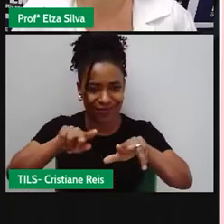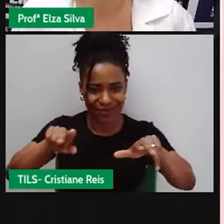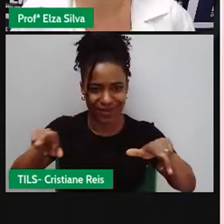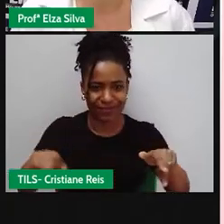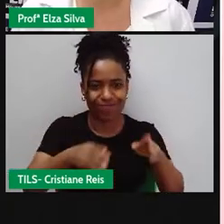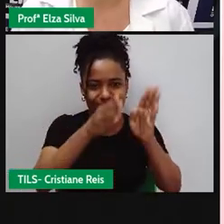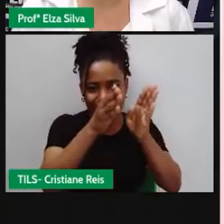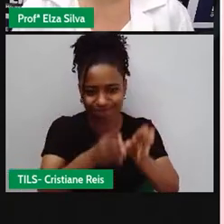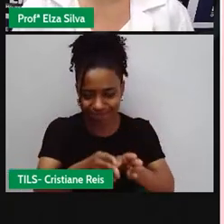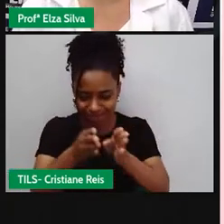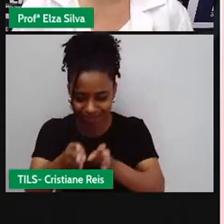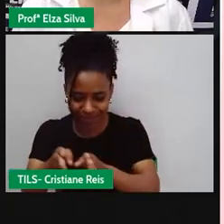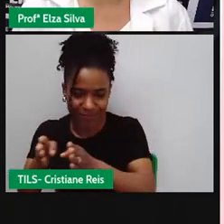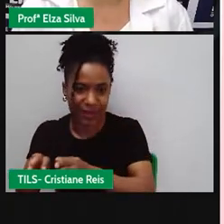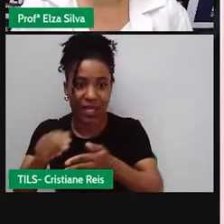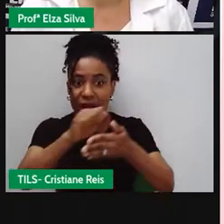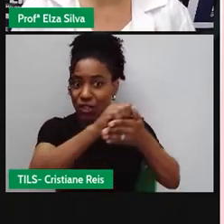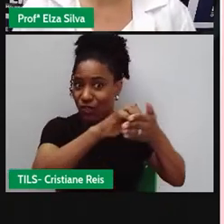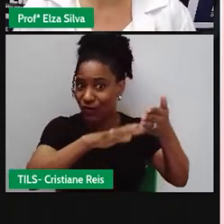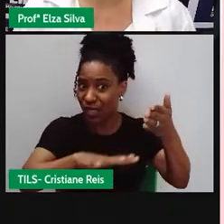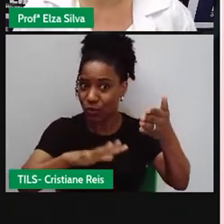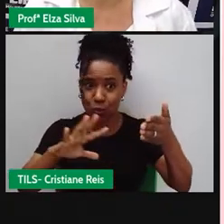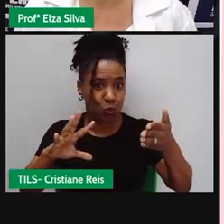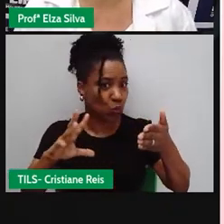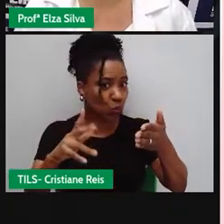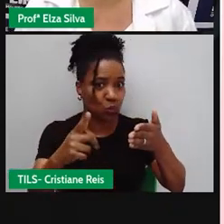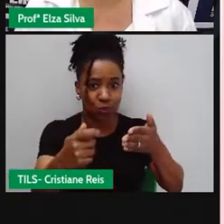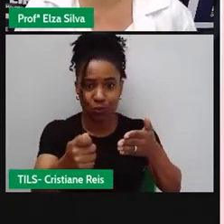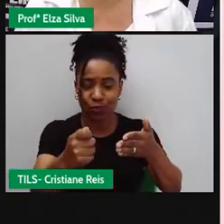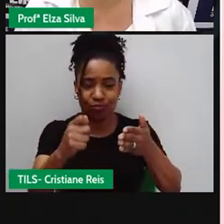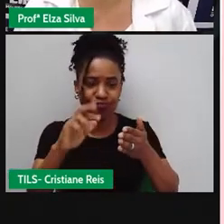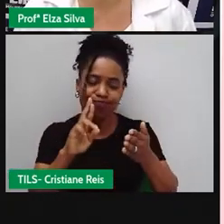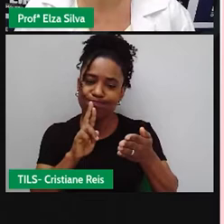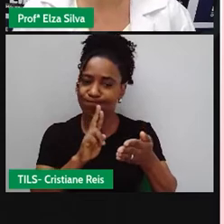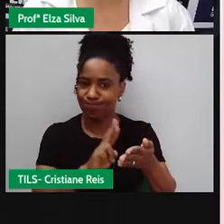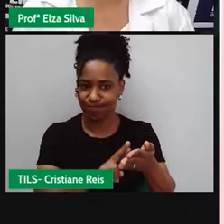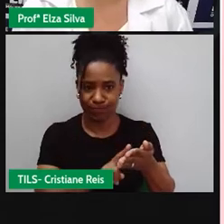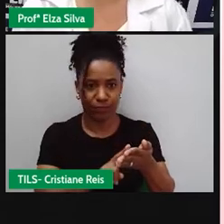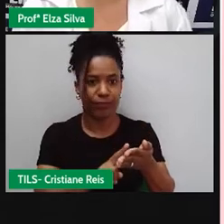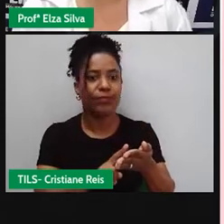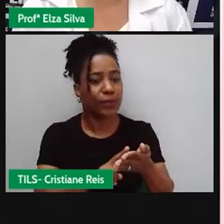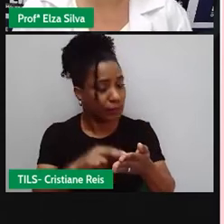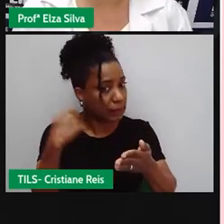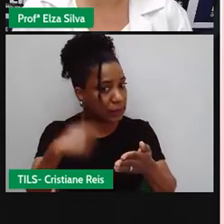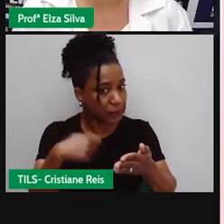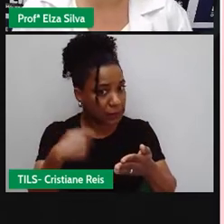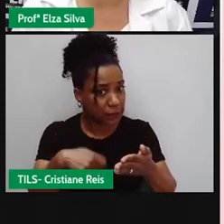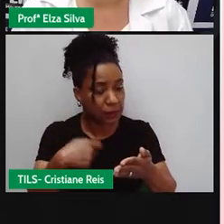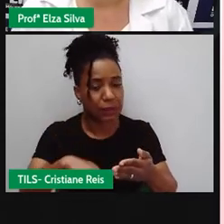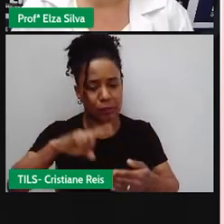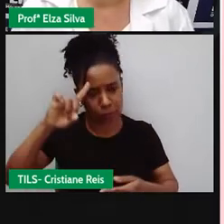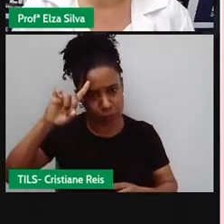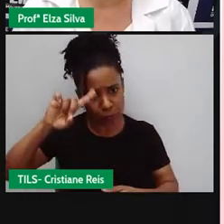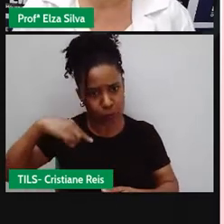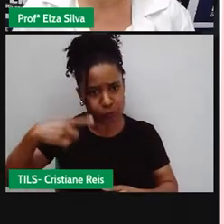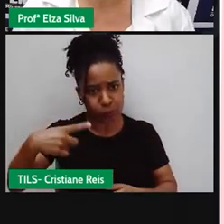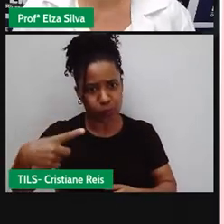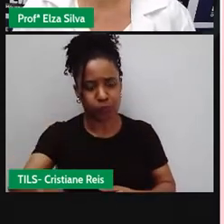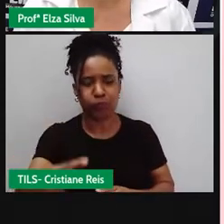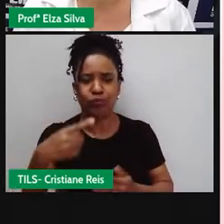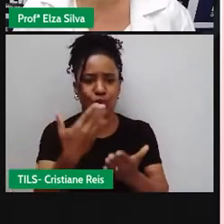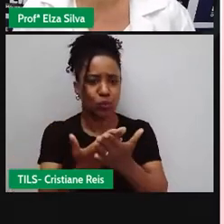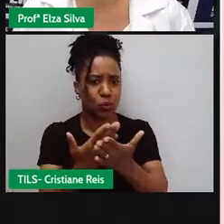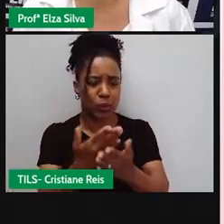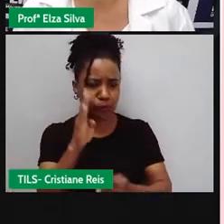todas as atividades solicitadas. É importante que você mantenha uma rotina de estudos. Nós